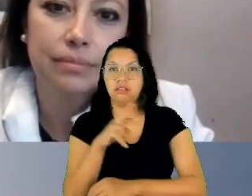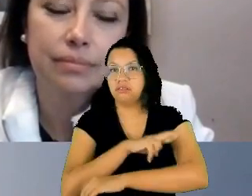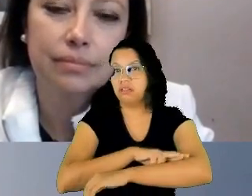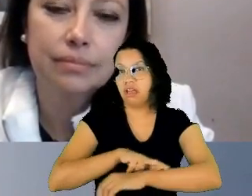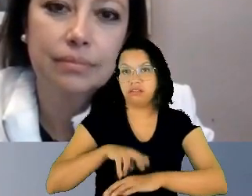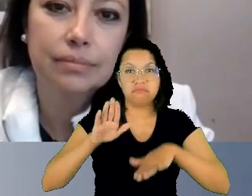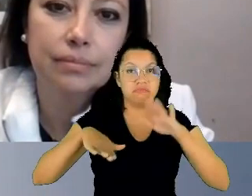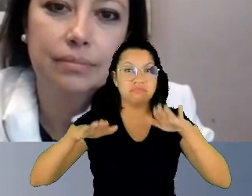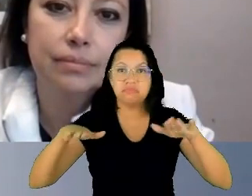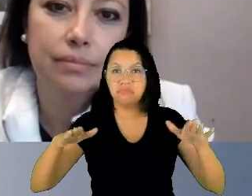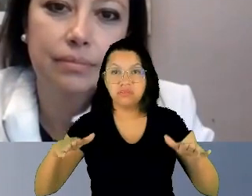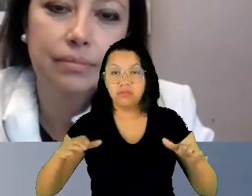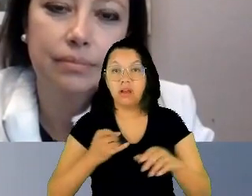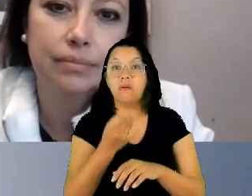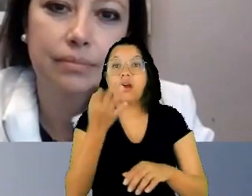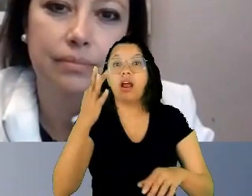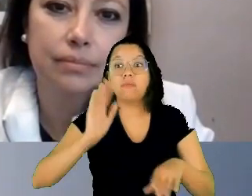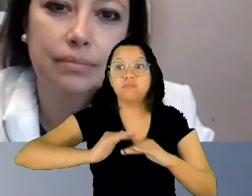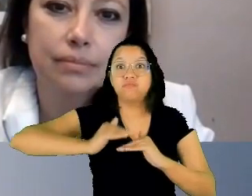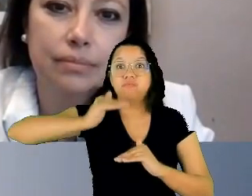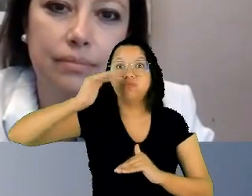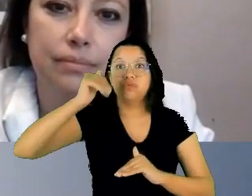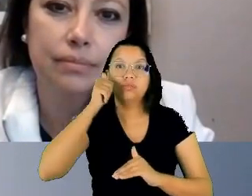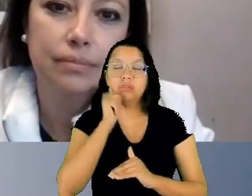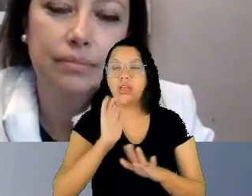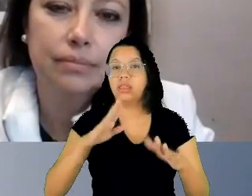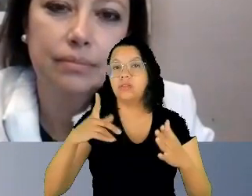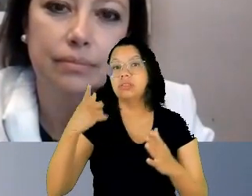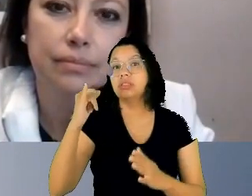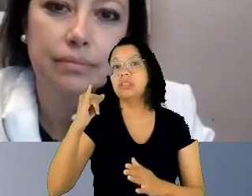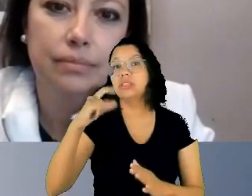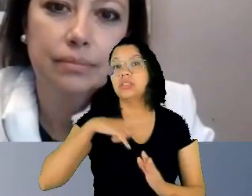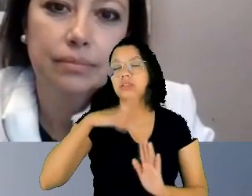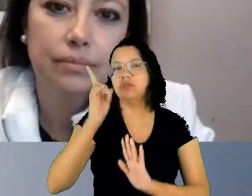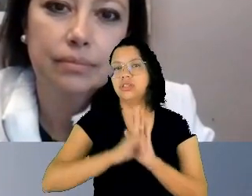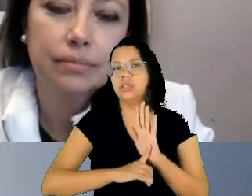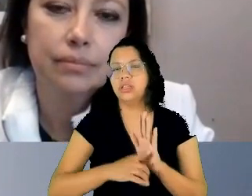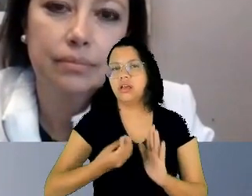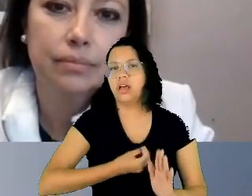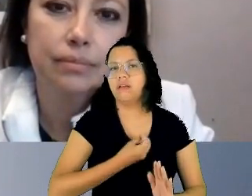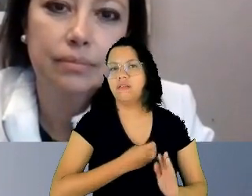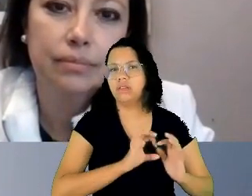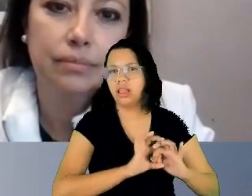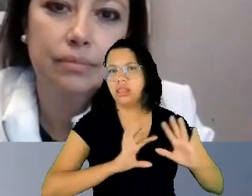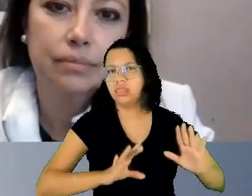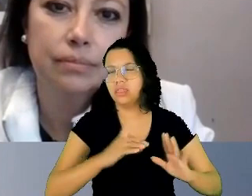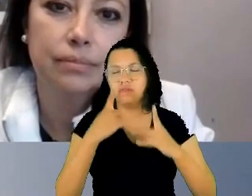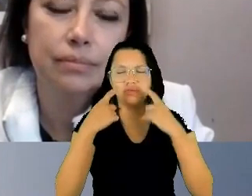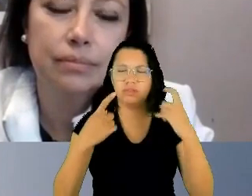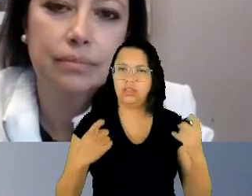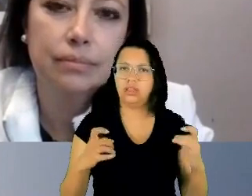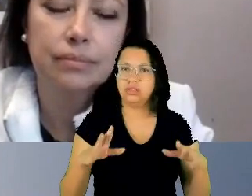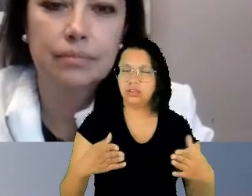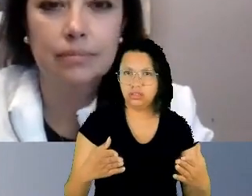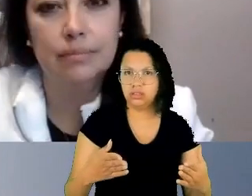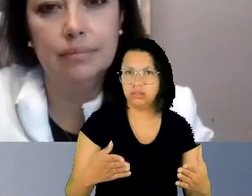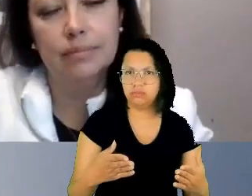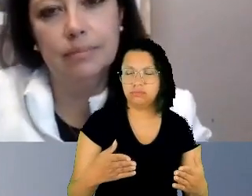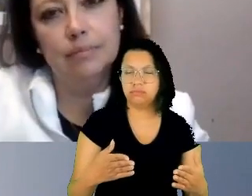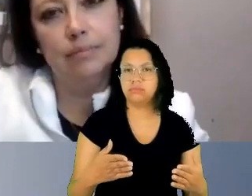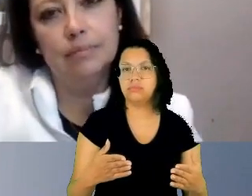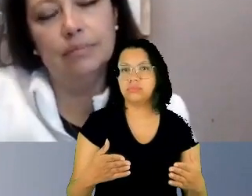Então, vejam, se eu tenho o direito a uma vida livre de violência, a consequência jurídica é o Estado, o Estado tem o dever de agir,